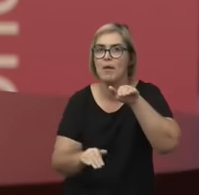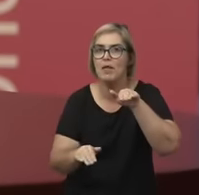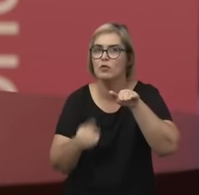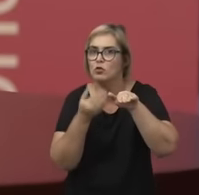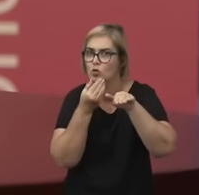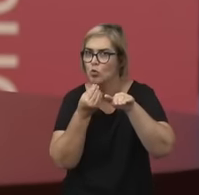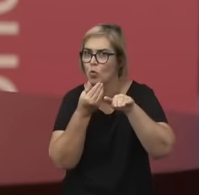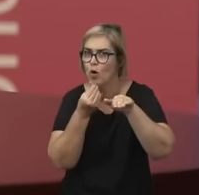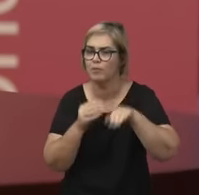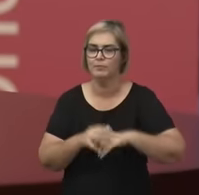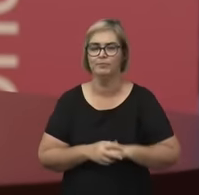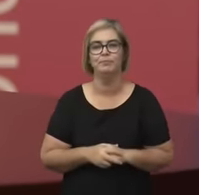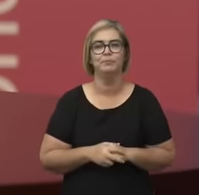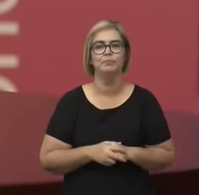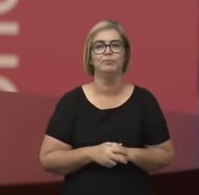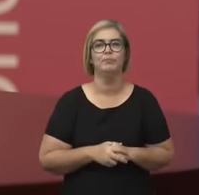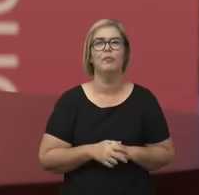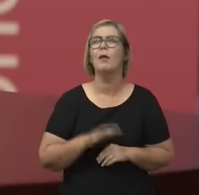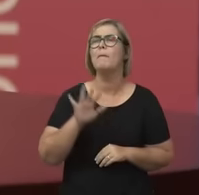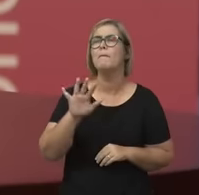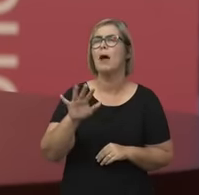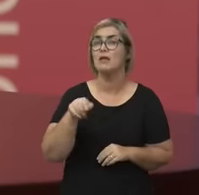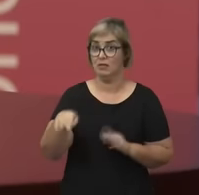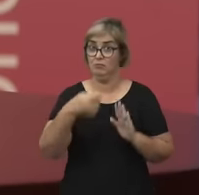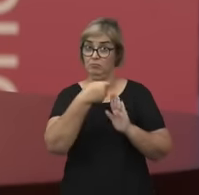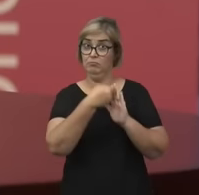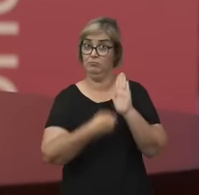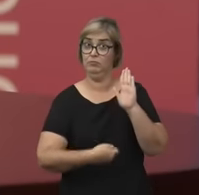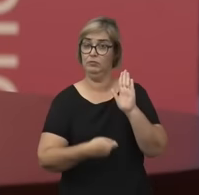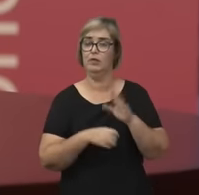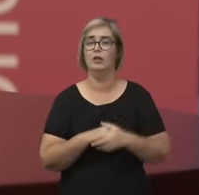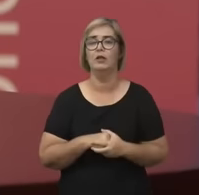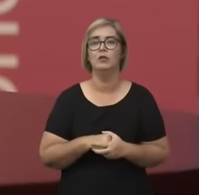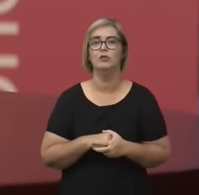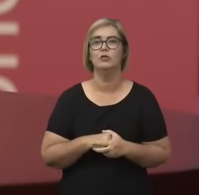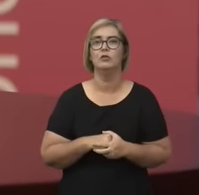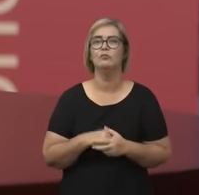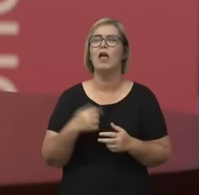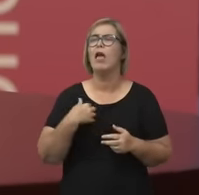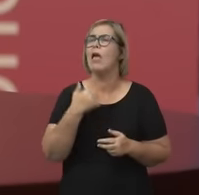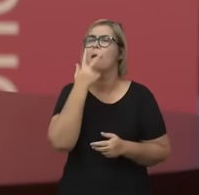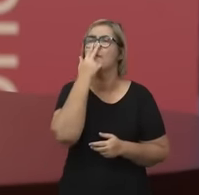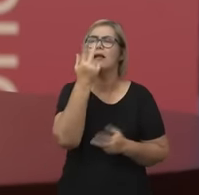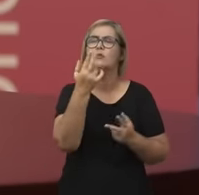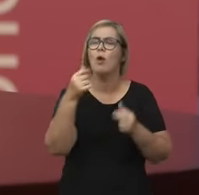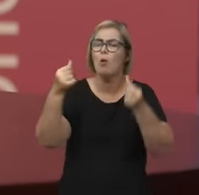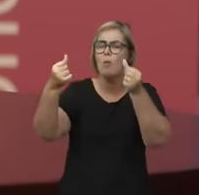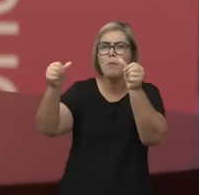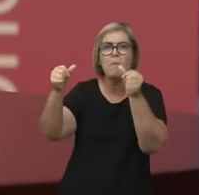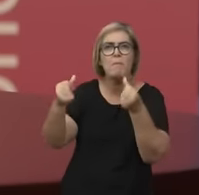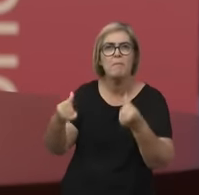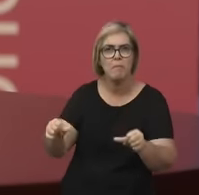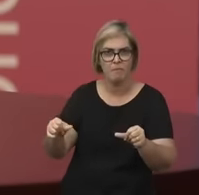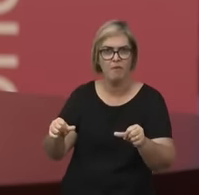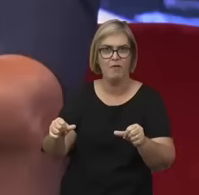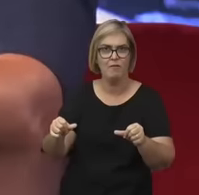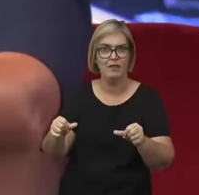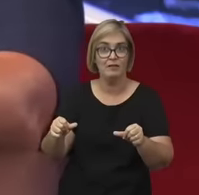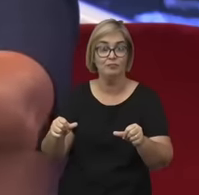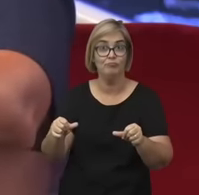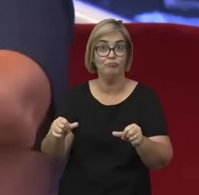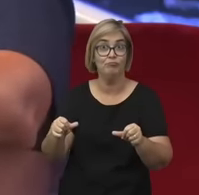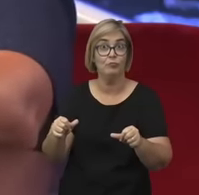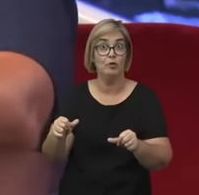subtítulo, que não vem ao caso, mas esse texto é um panfleto anônimo, feminista,